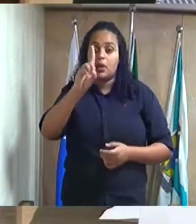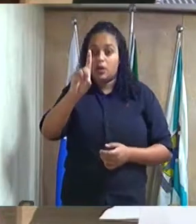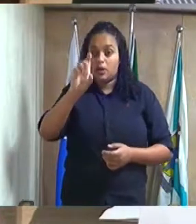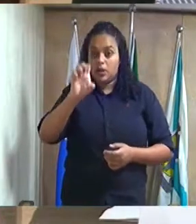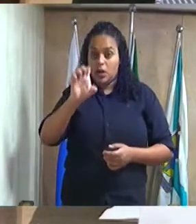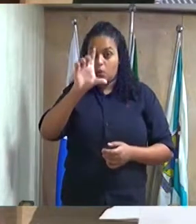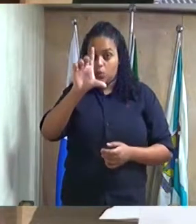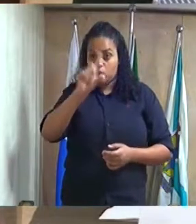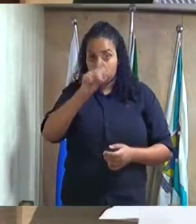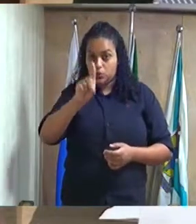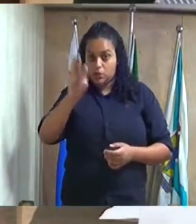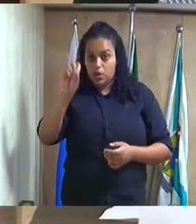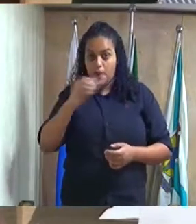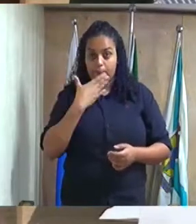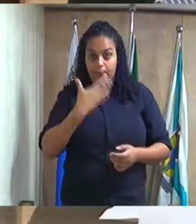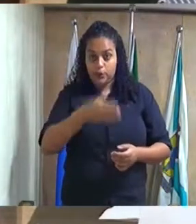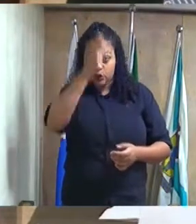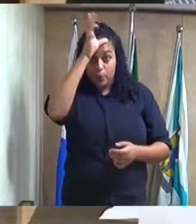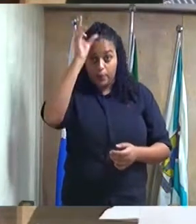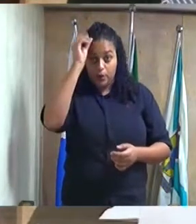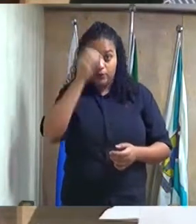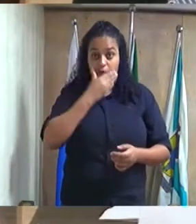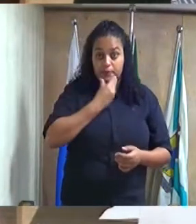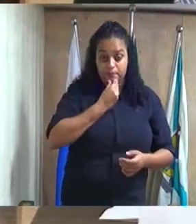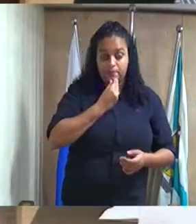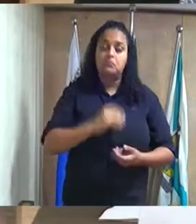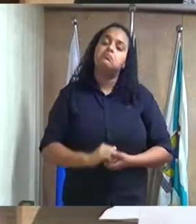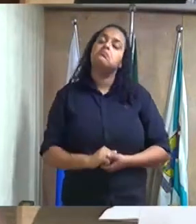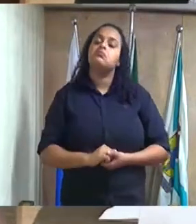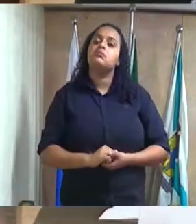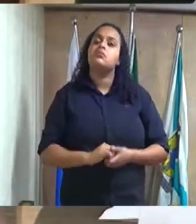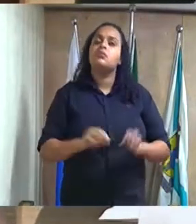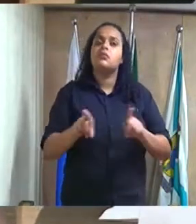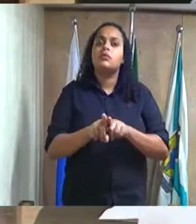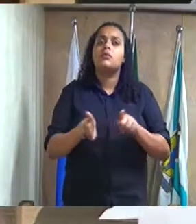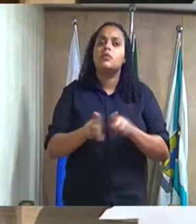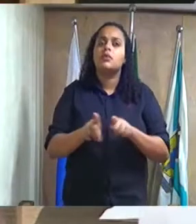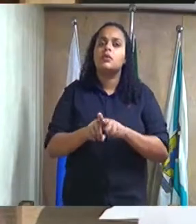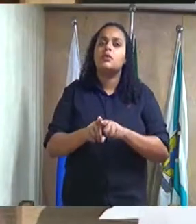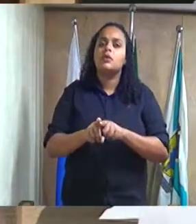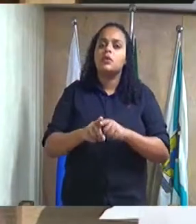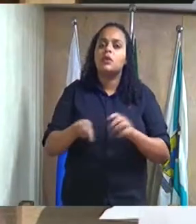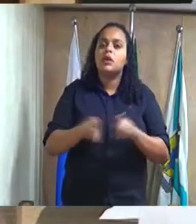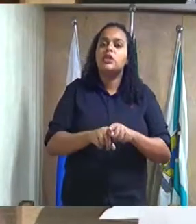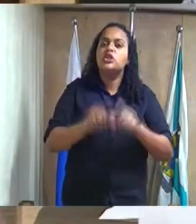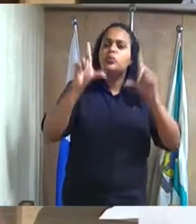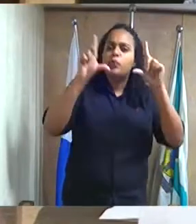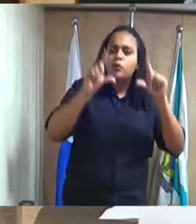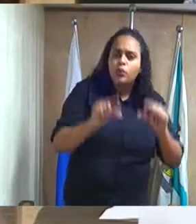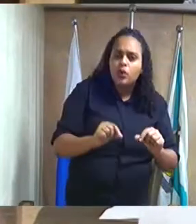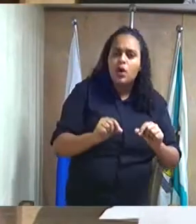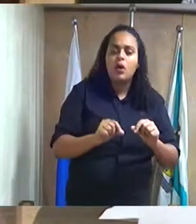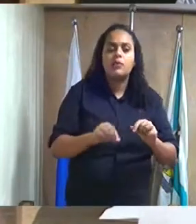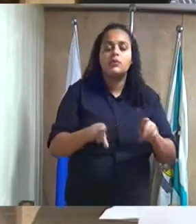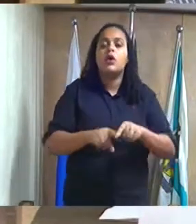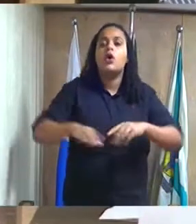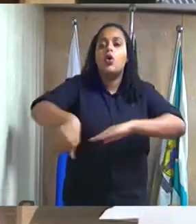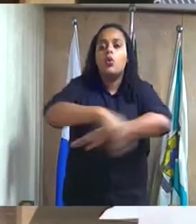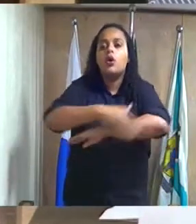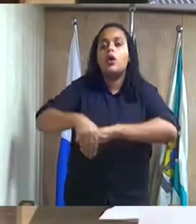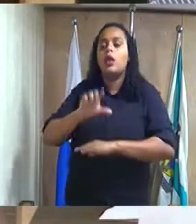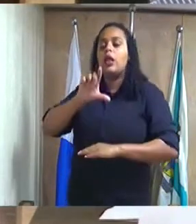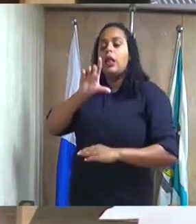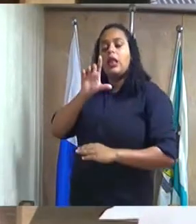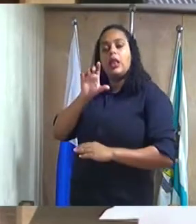Oliveira solicitando ao excelentíssimo senhor prefeito a instalação de redutor de velocidade ao longo da rua Leopoldina